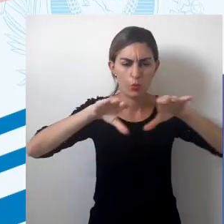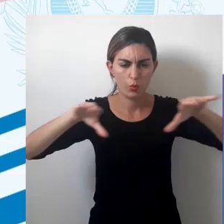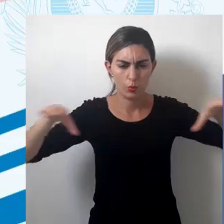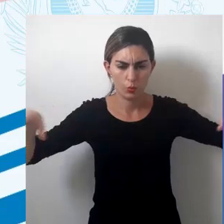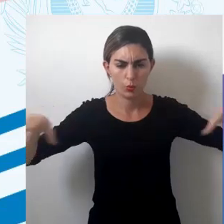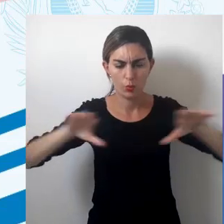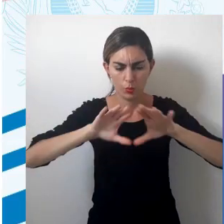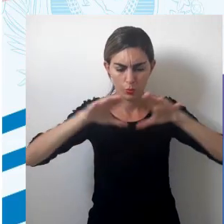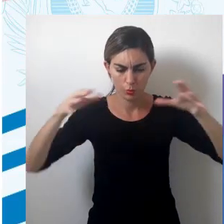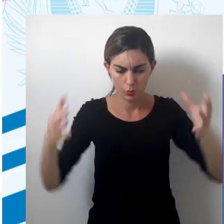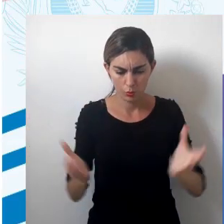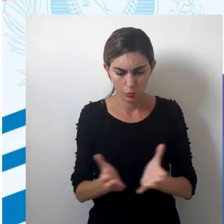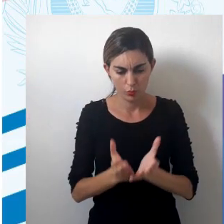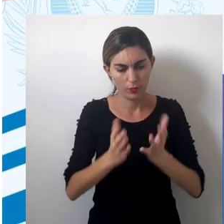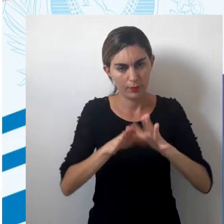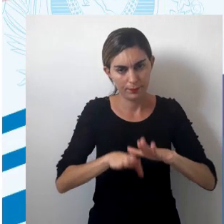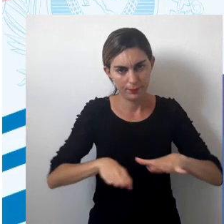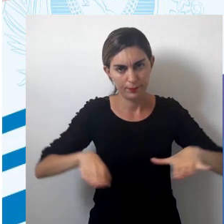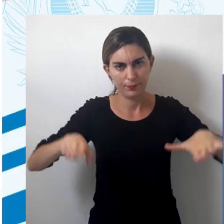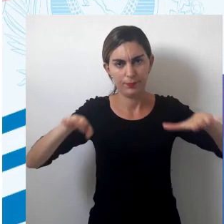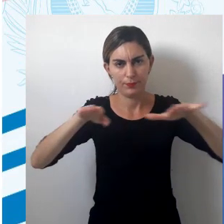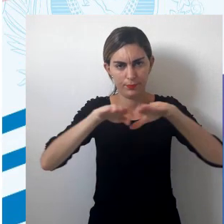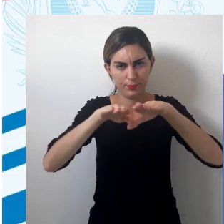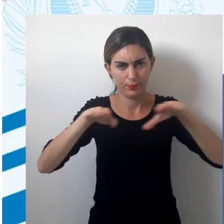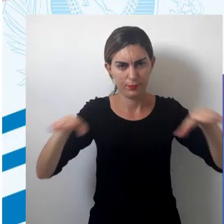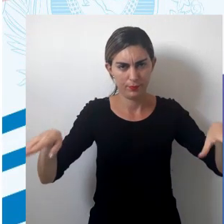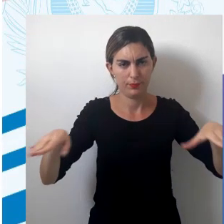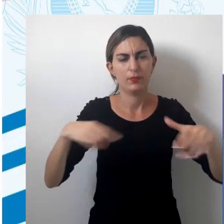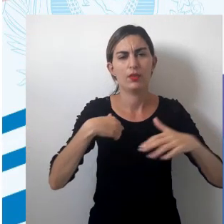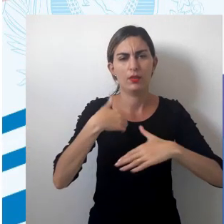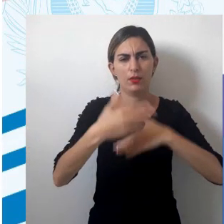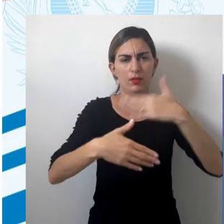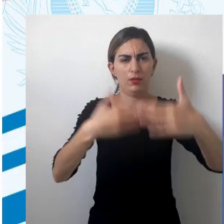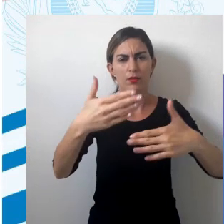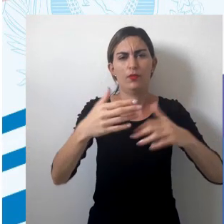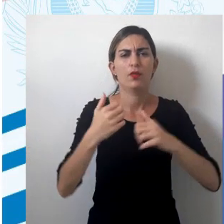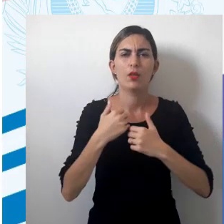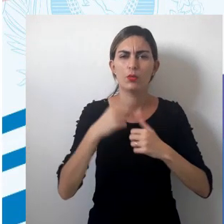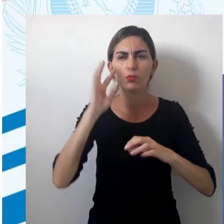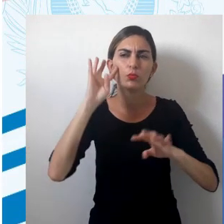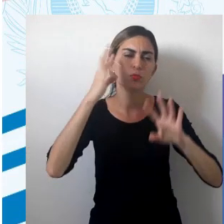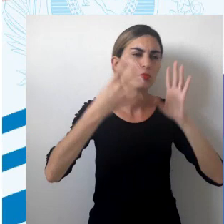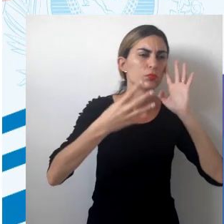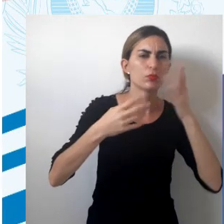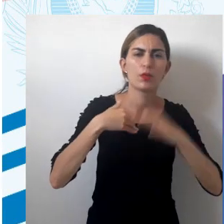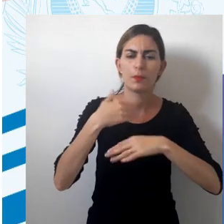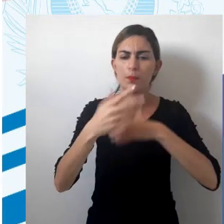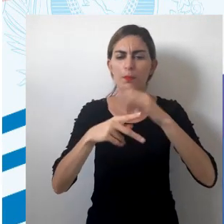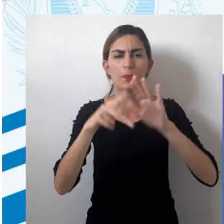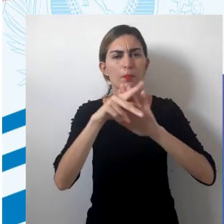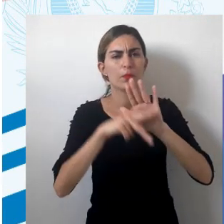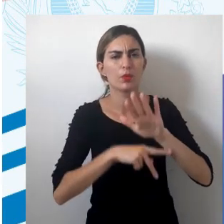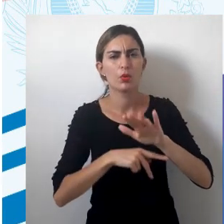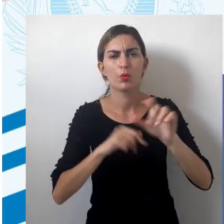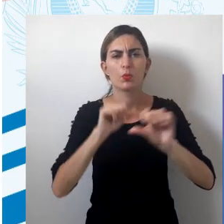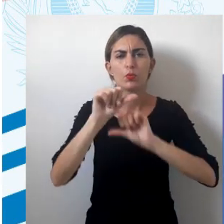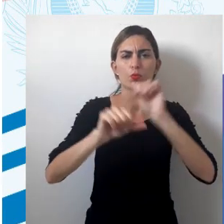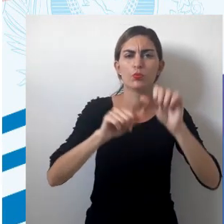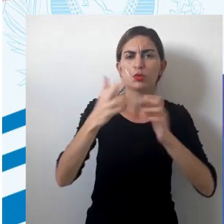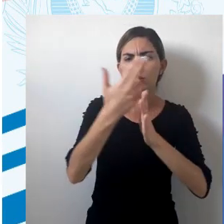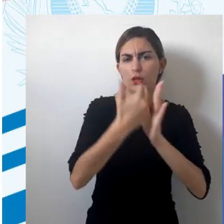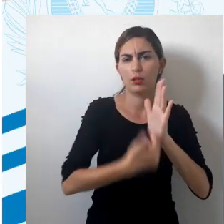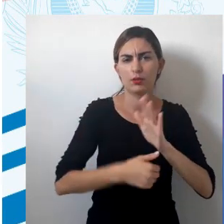para o plano. Os sistemas de projeções cartográficas foram desenvolvidos para dar uma solução ao problema de transferência de uma imagem